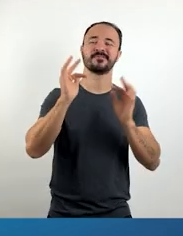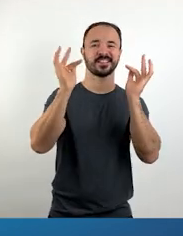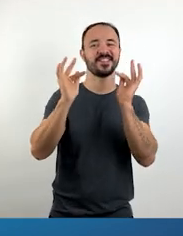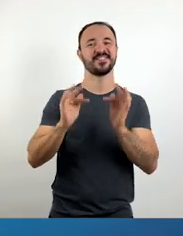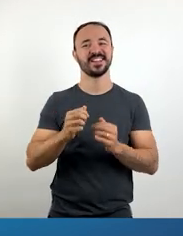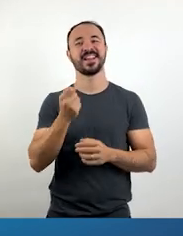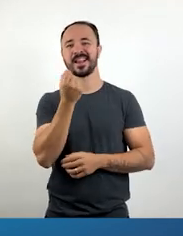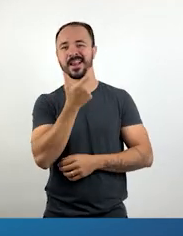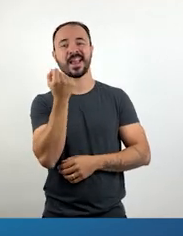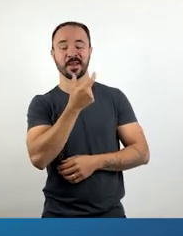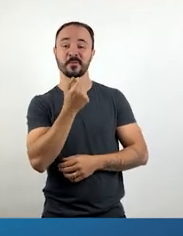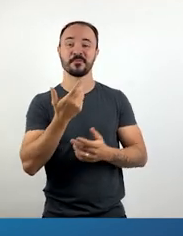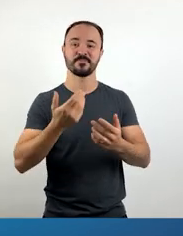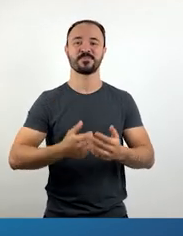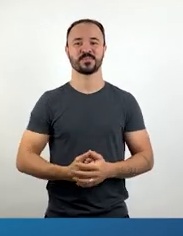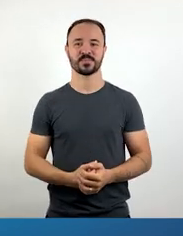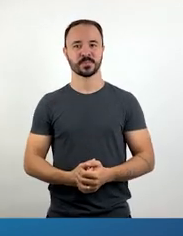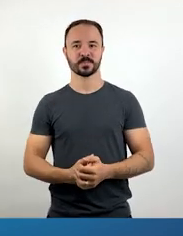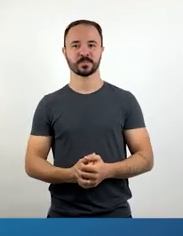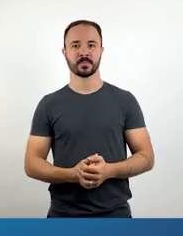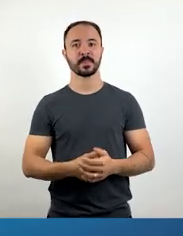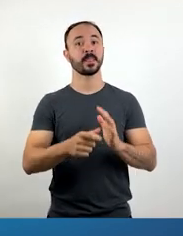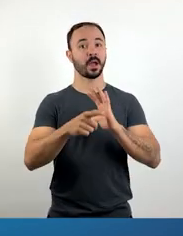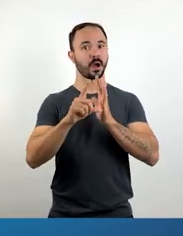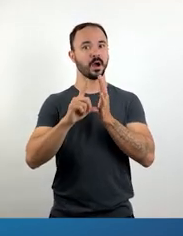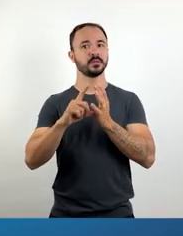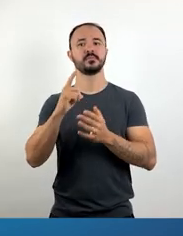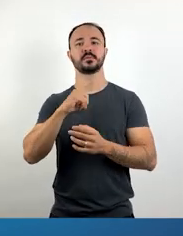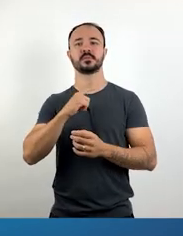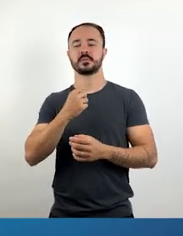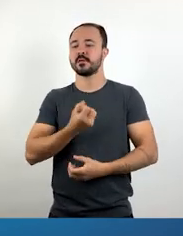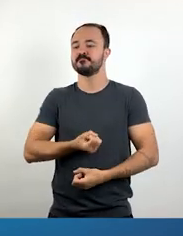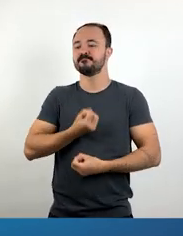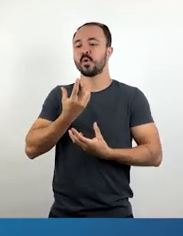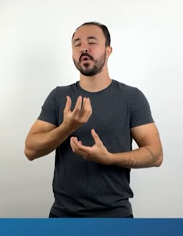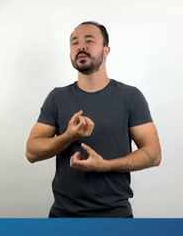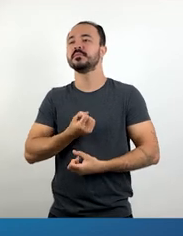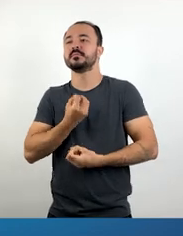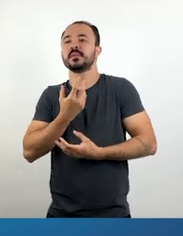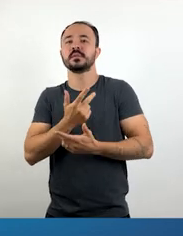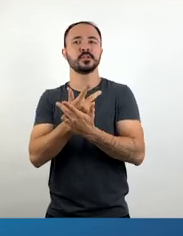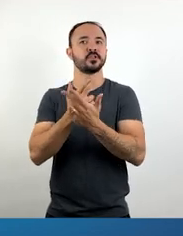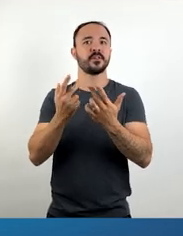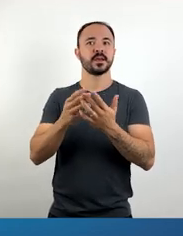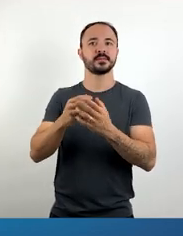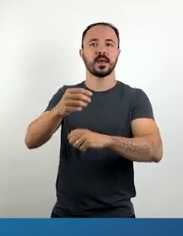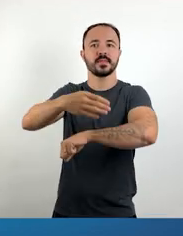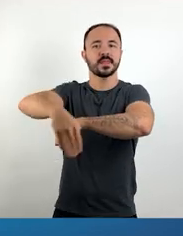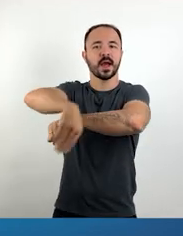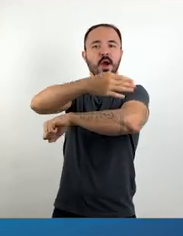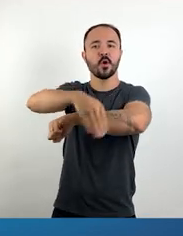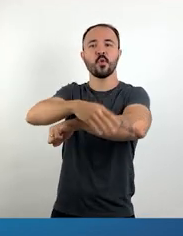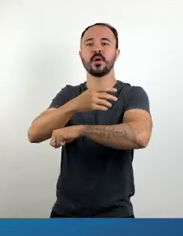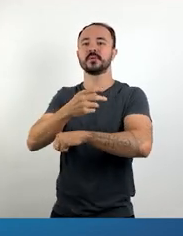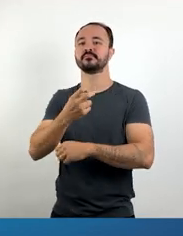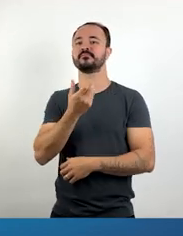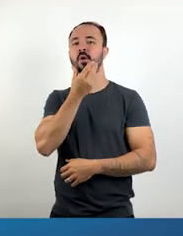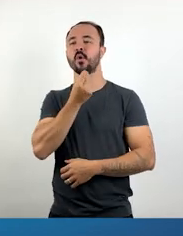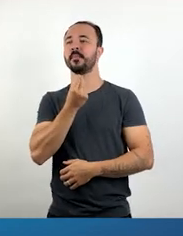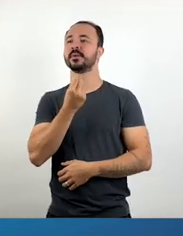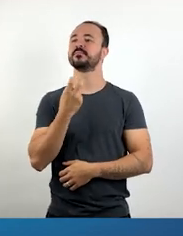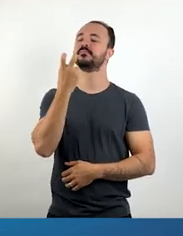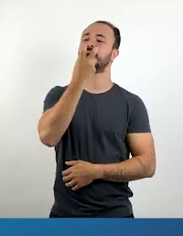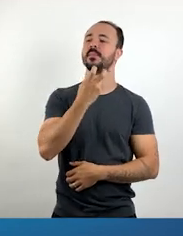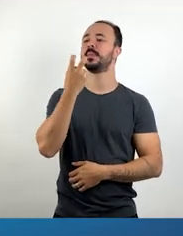folhetos, as histórias e as poesias eram faladas pelos autores nas ruas da cidade. Por isso, uma de suas